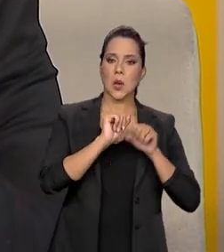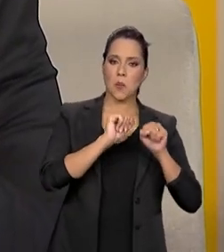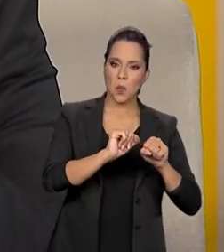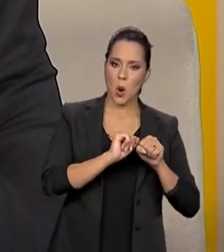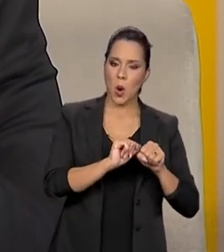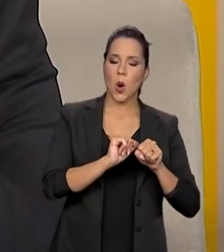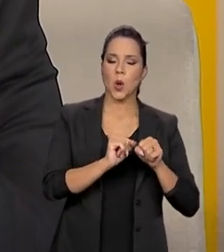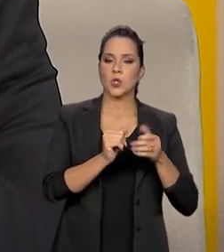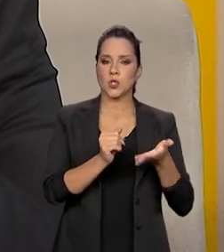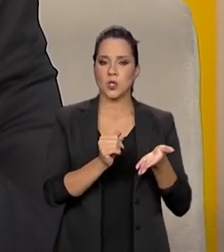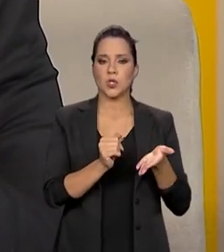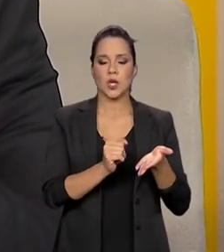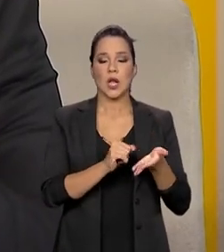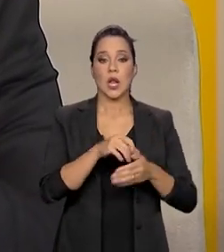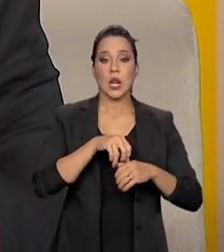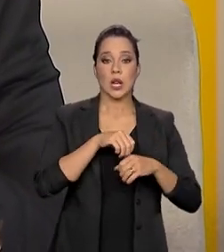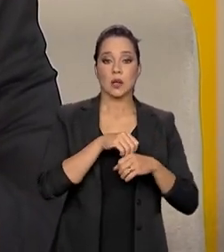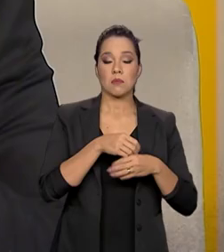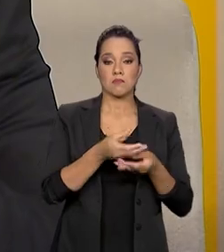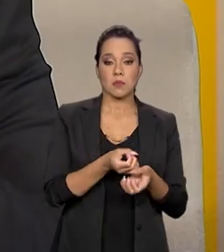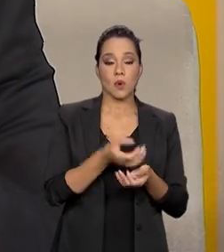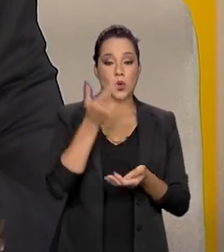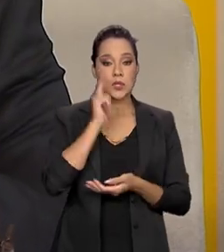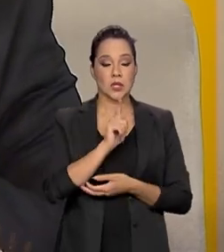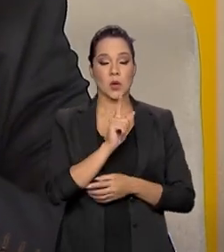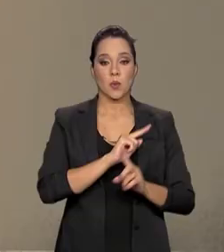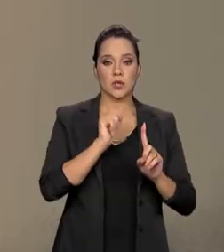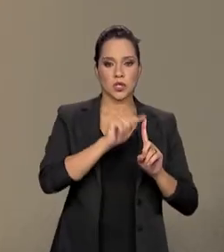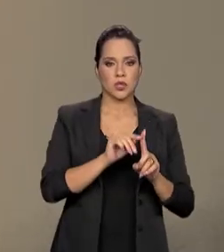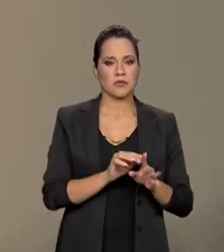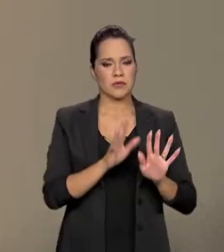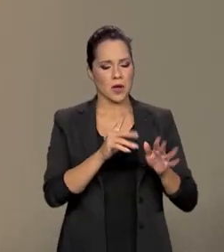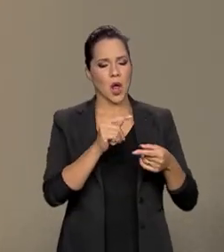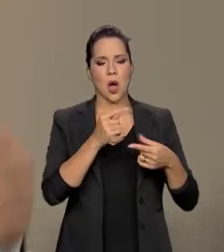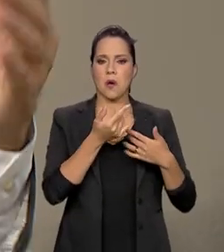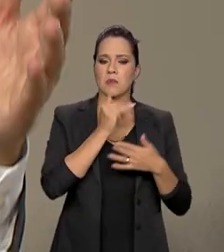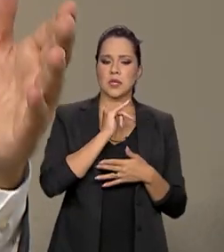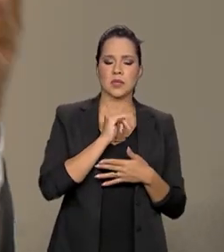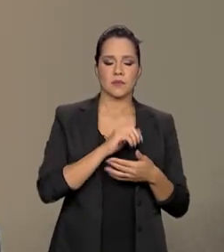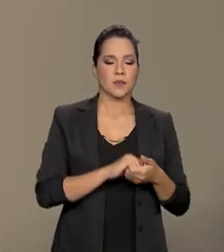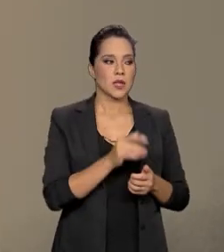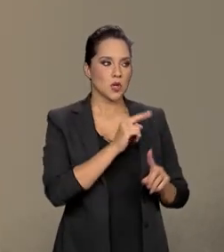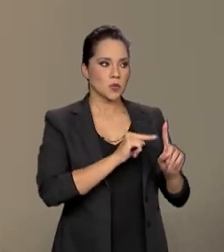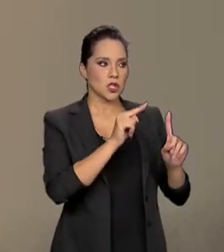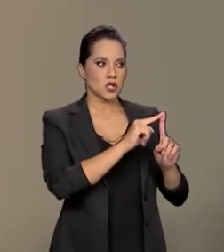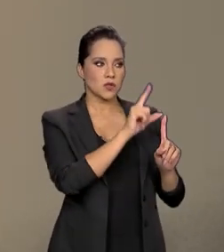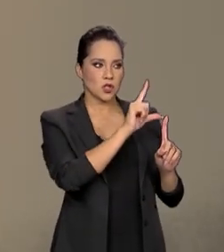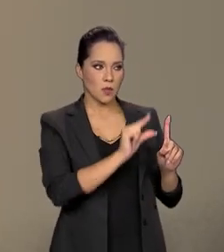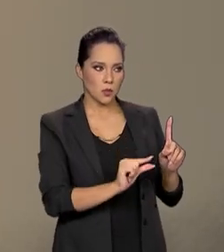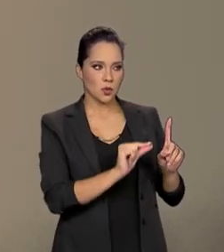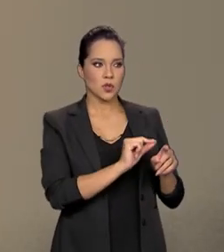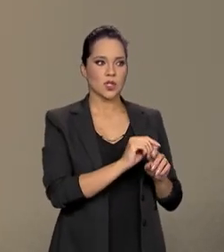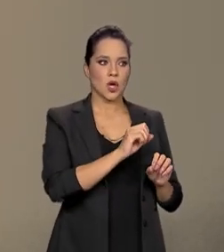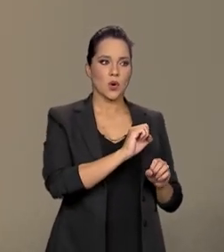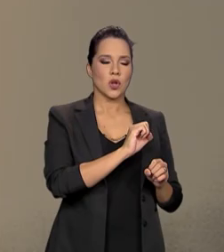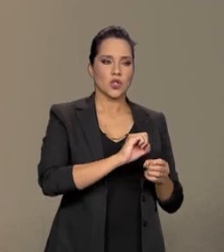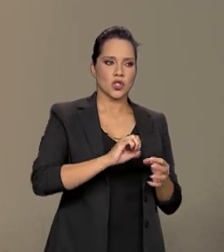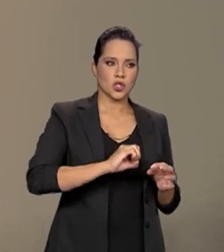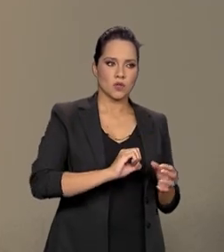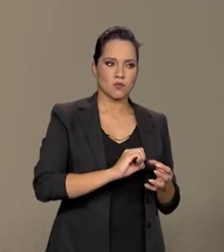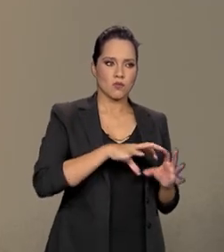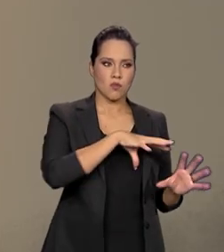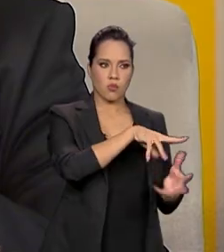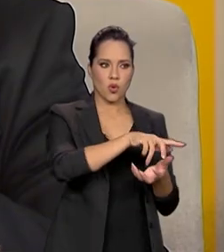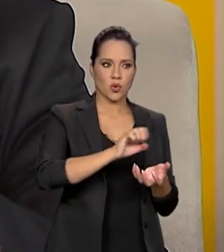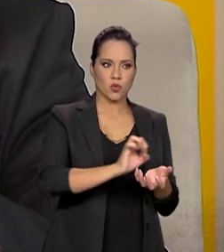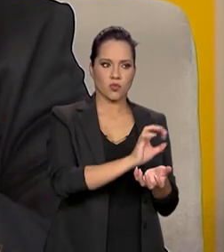lançar mão para atingir essas metas. Por exemplo, se... São metas de redução... De redução de emissão de gases de